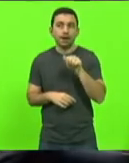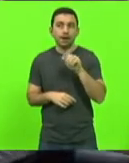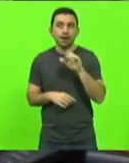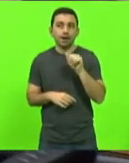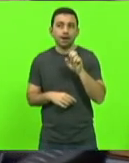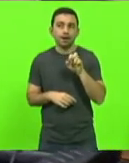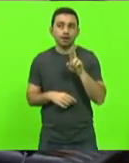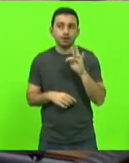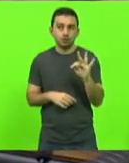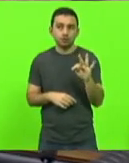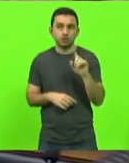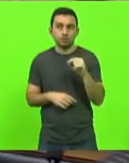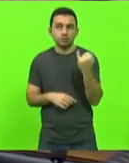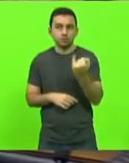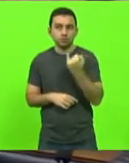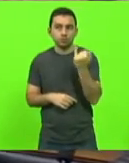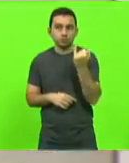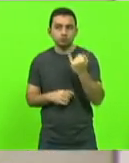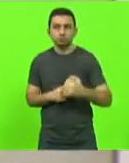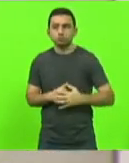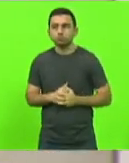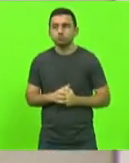portanto, é muito importante isso aí. Obrigado, senhor presidente.